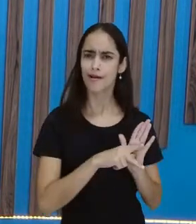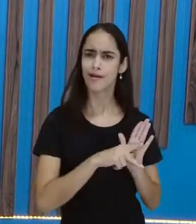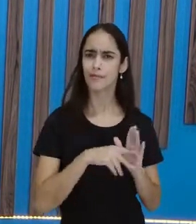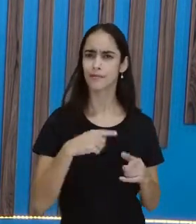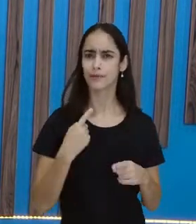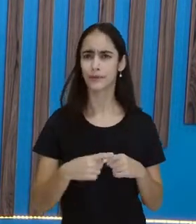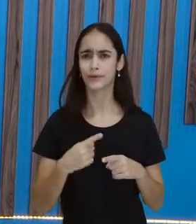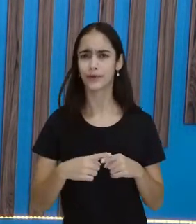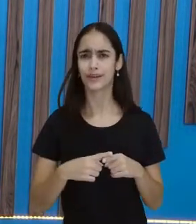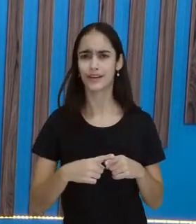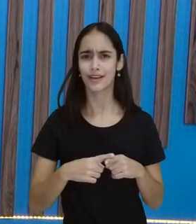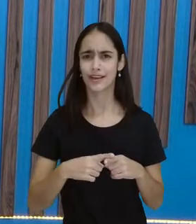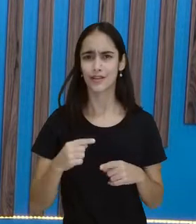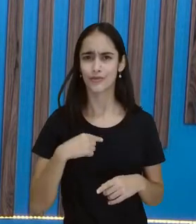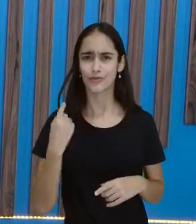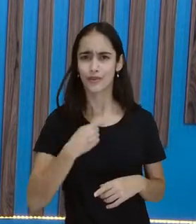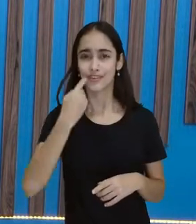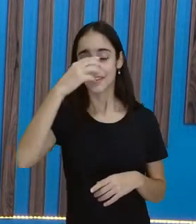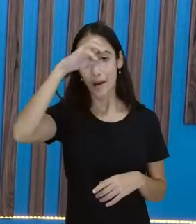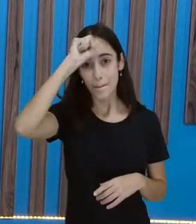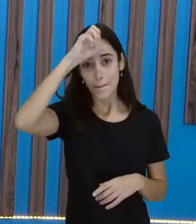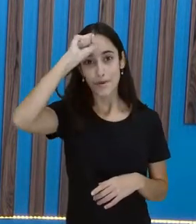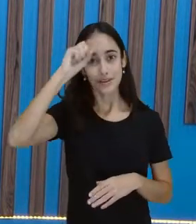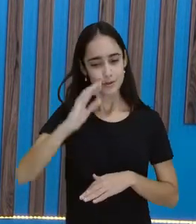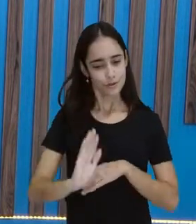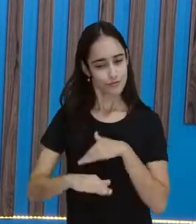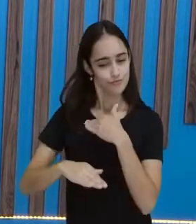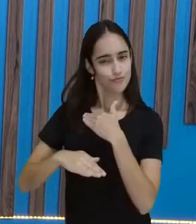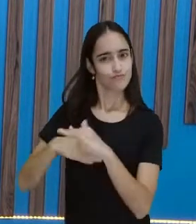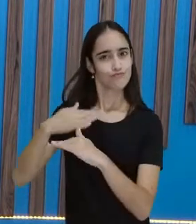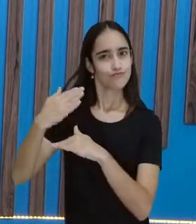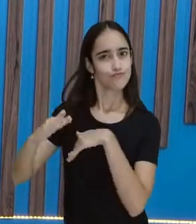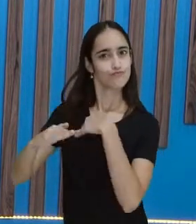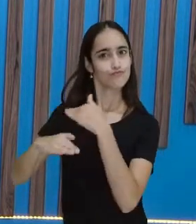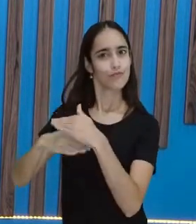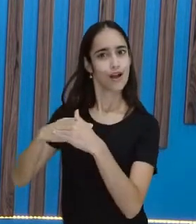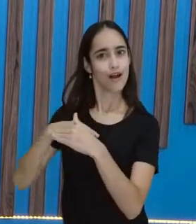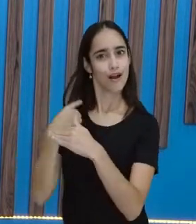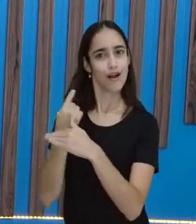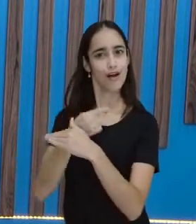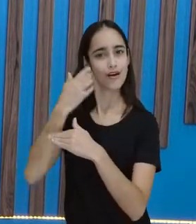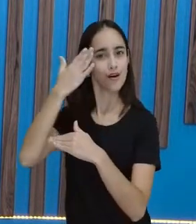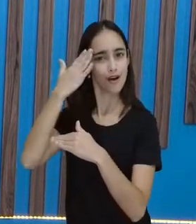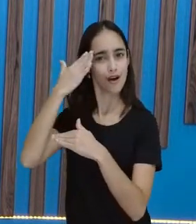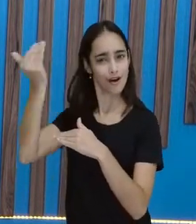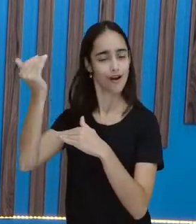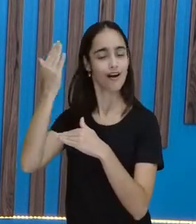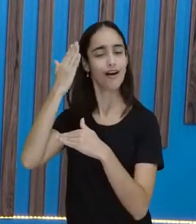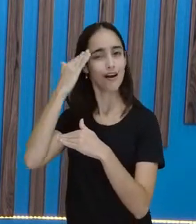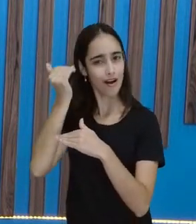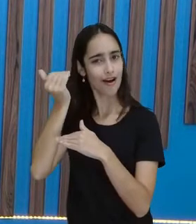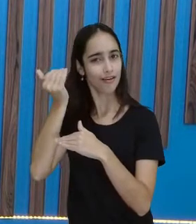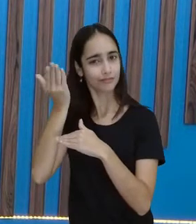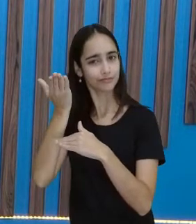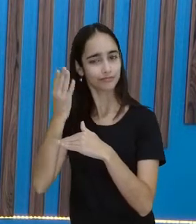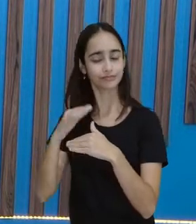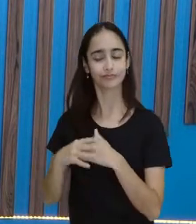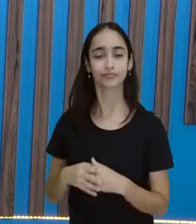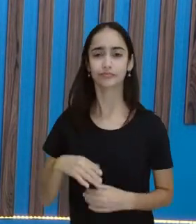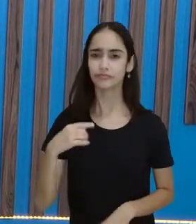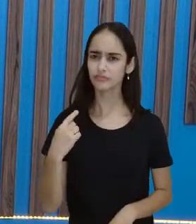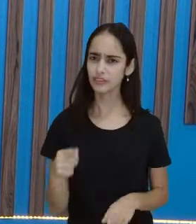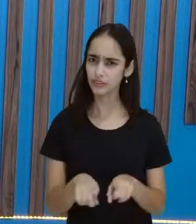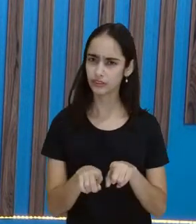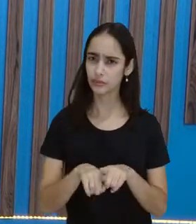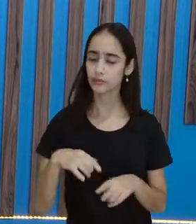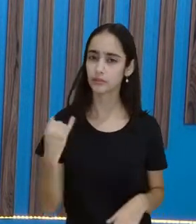ensinamentos, vai nos deixando cada vez mais sábios. Mas a gente, é muito importante a gente